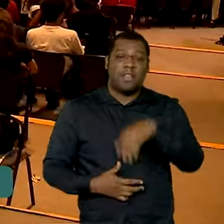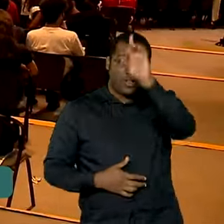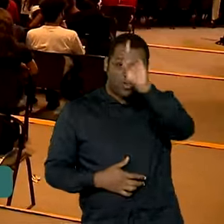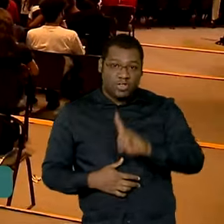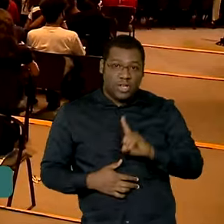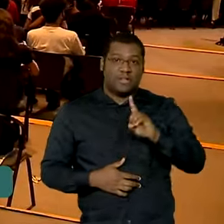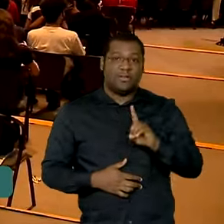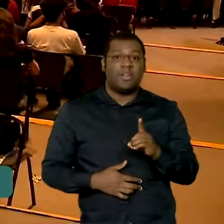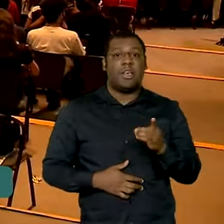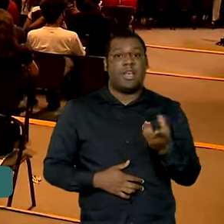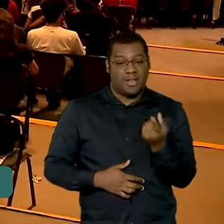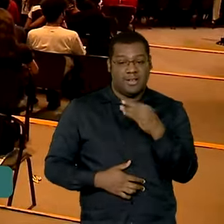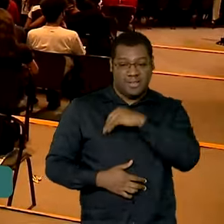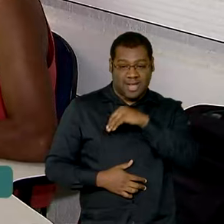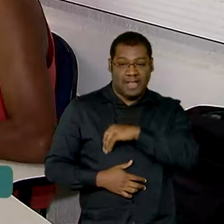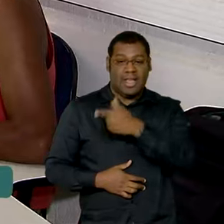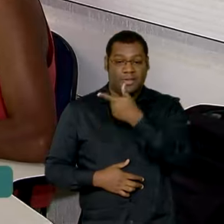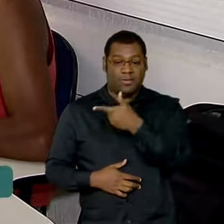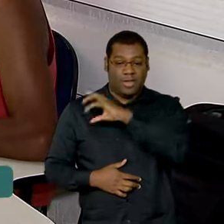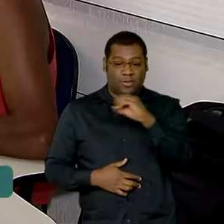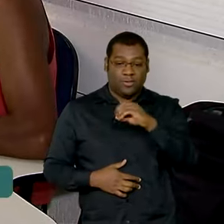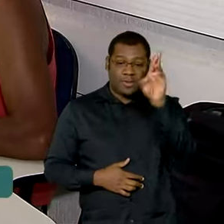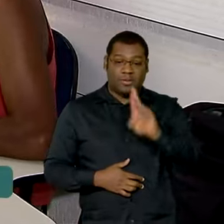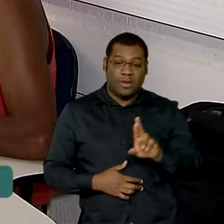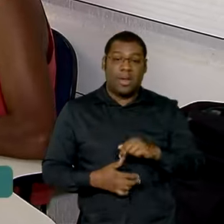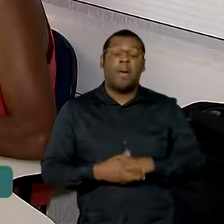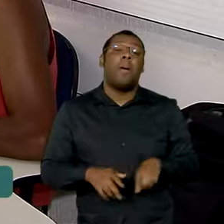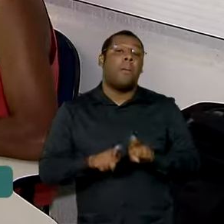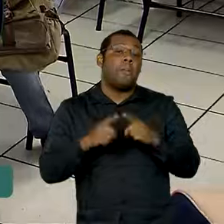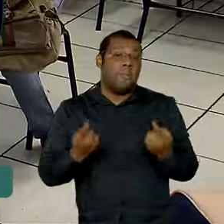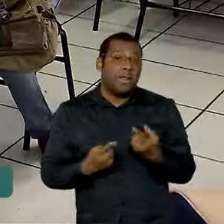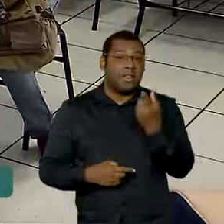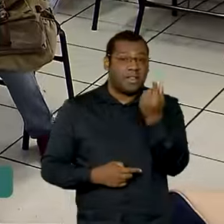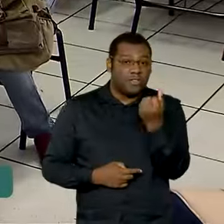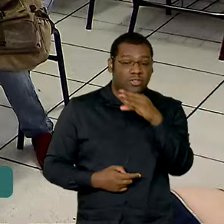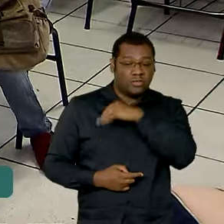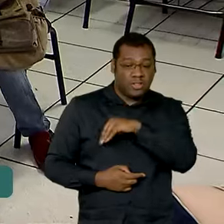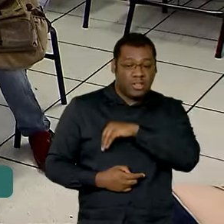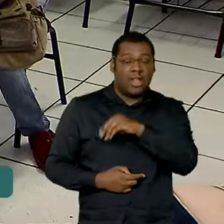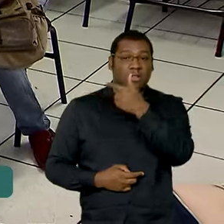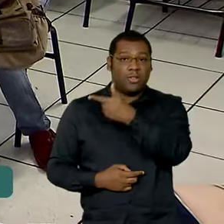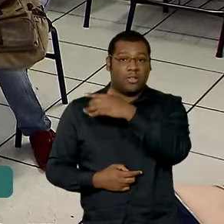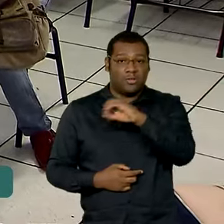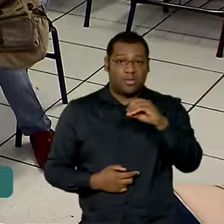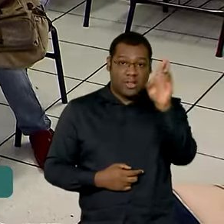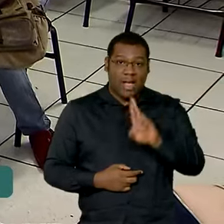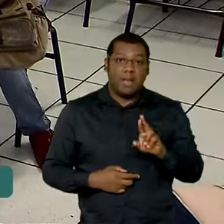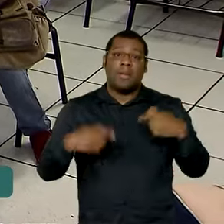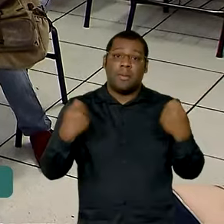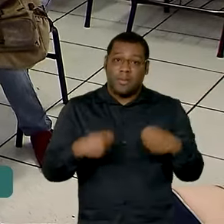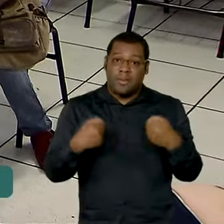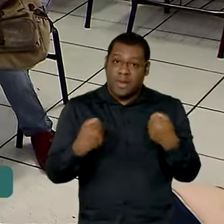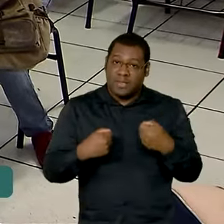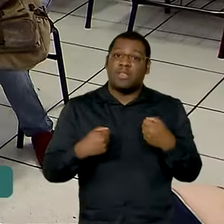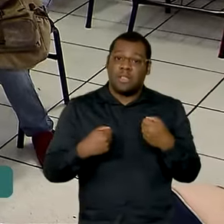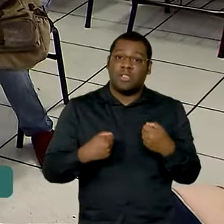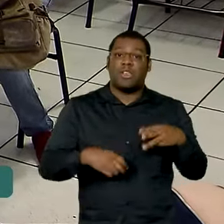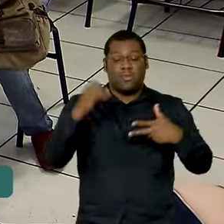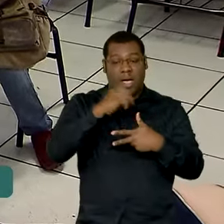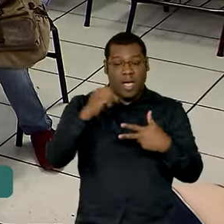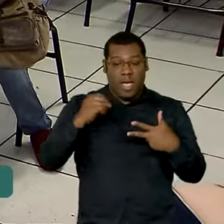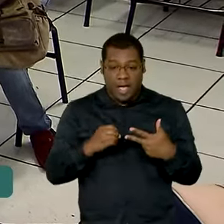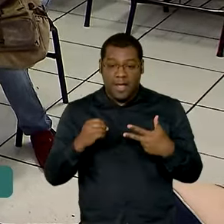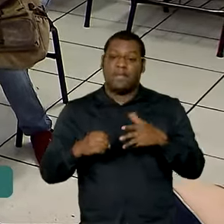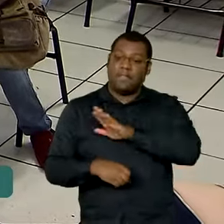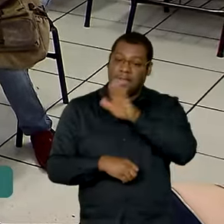referentes ao programa. Mas para receber esse valor é preciso comparecer aos dois dias de prova. Depois